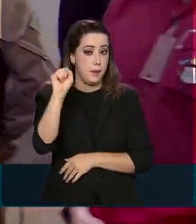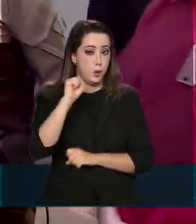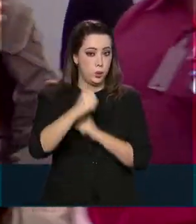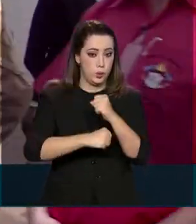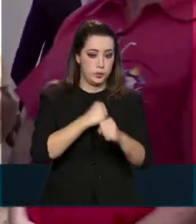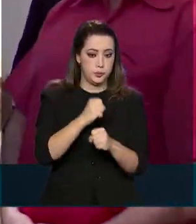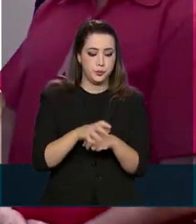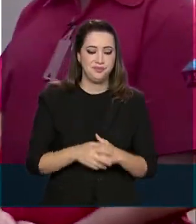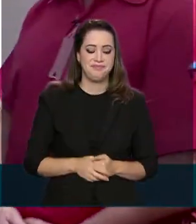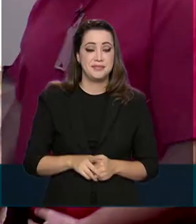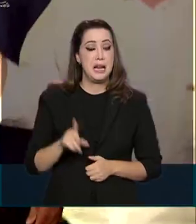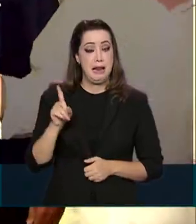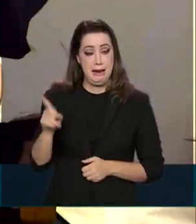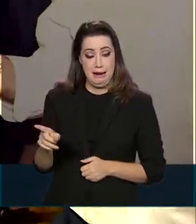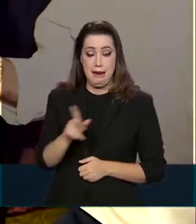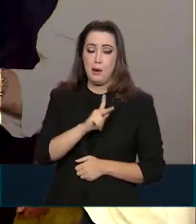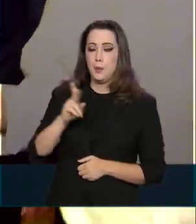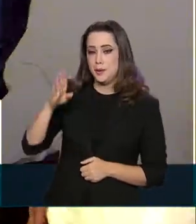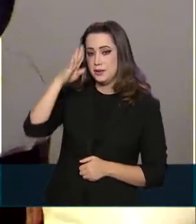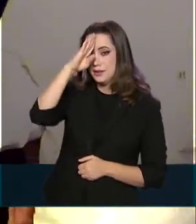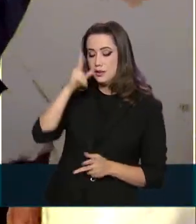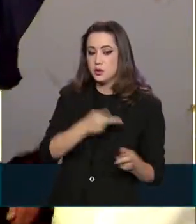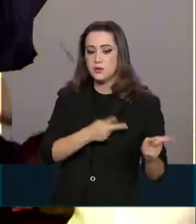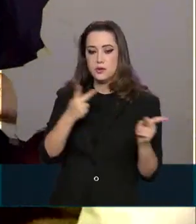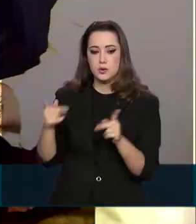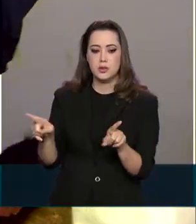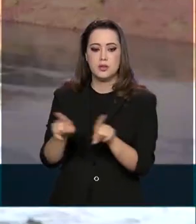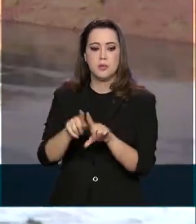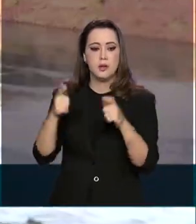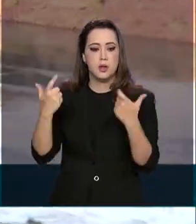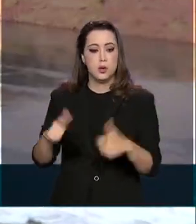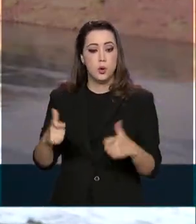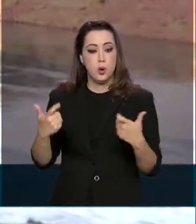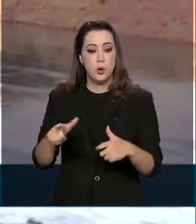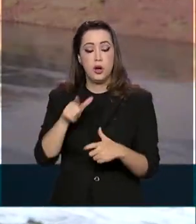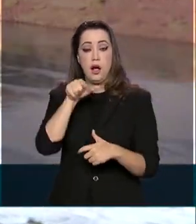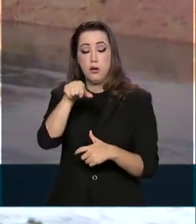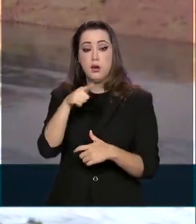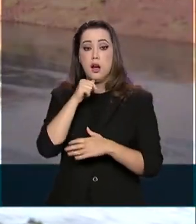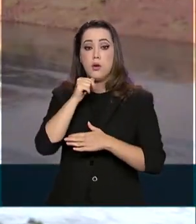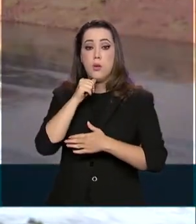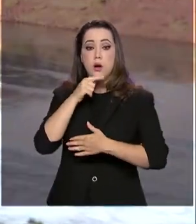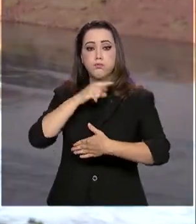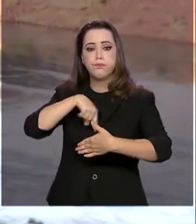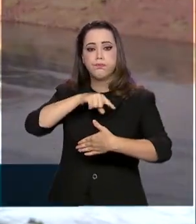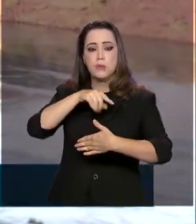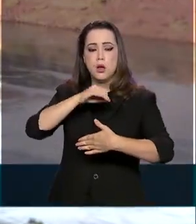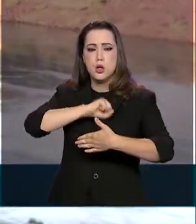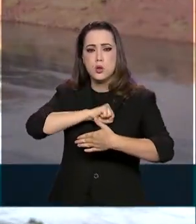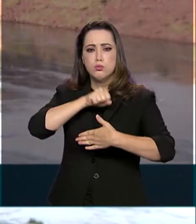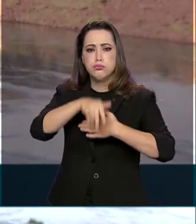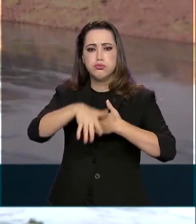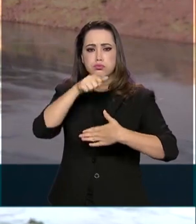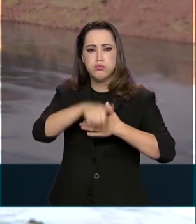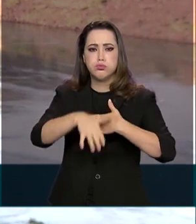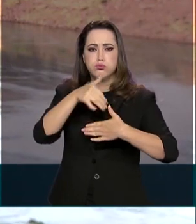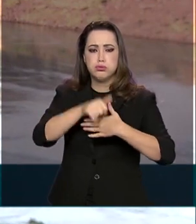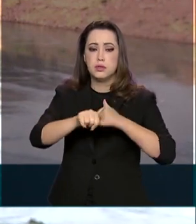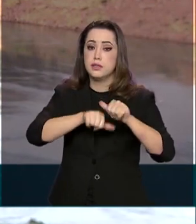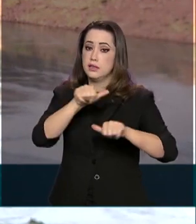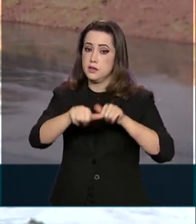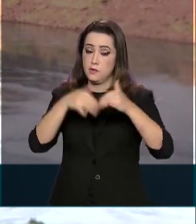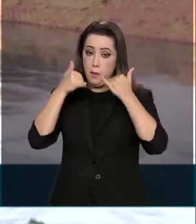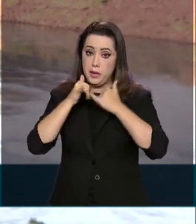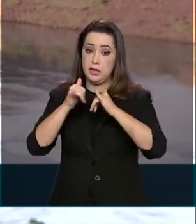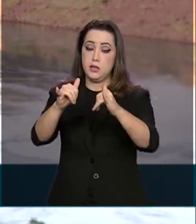Iguaçu, o presidente também visitou a usina de Itaipu. A Itaipu é líder mundial na produção de energia limpa e